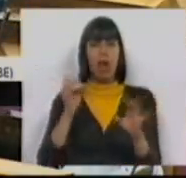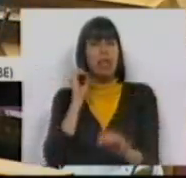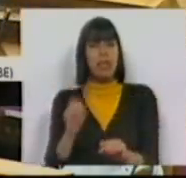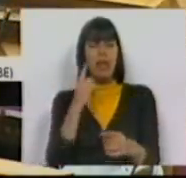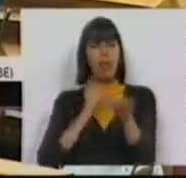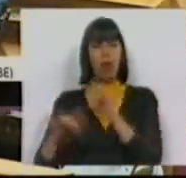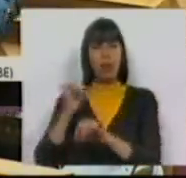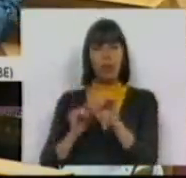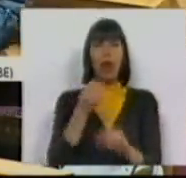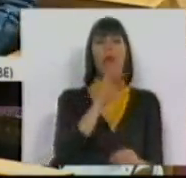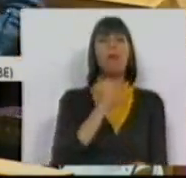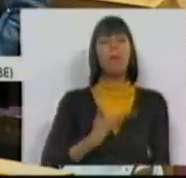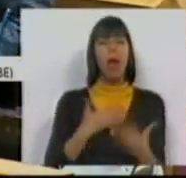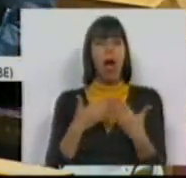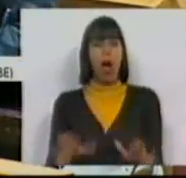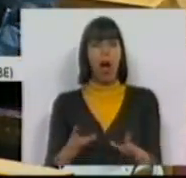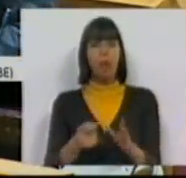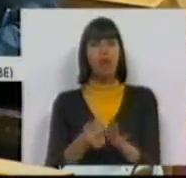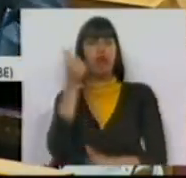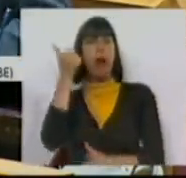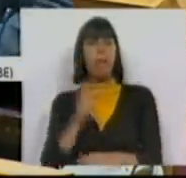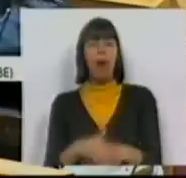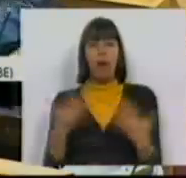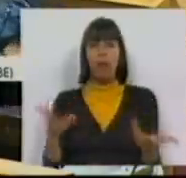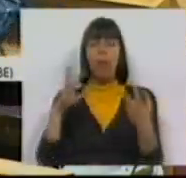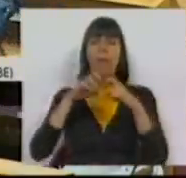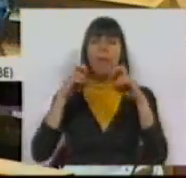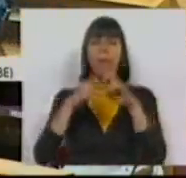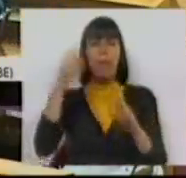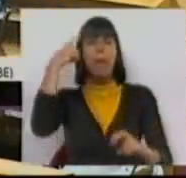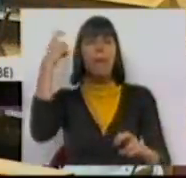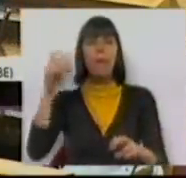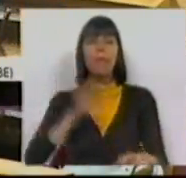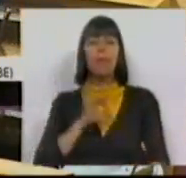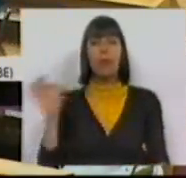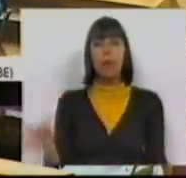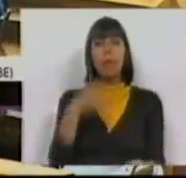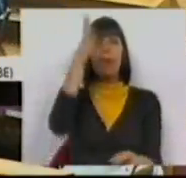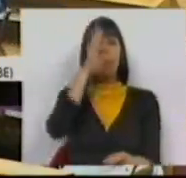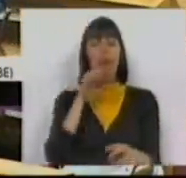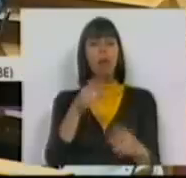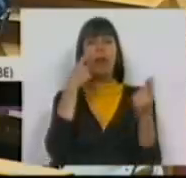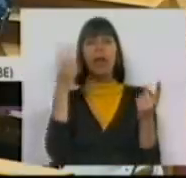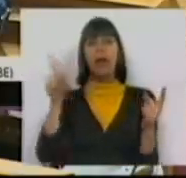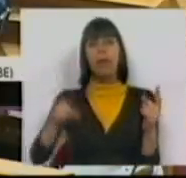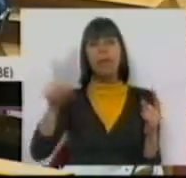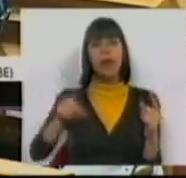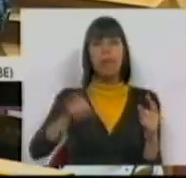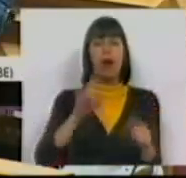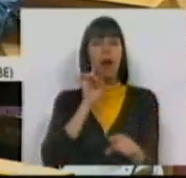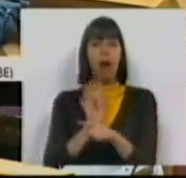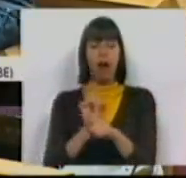zero e o PSD já abriu o champanhe. O problema é que o Sr. Primeiro-Ministro, repetidas vezes